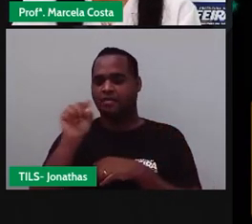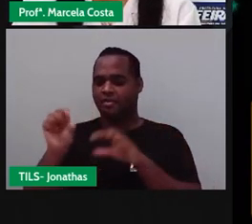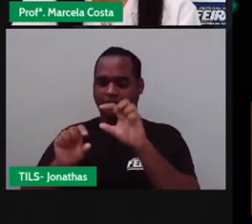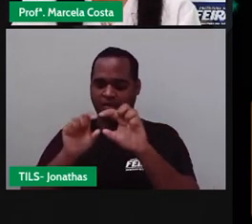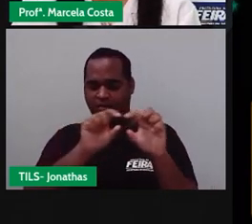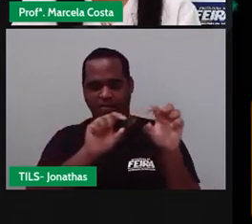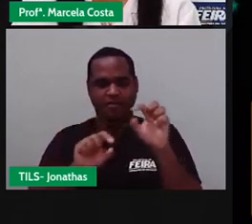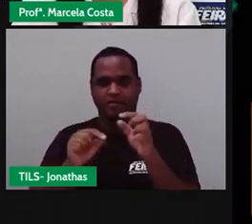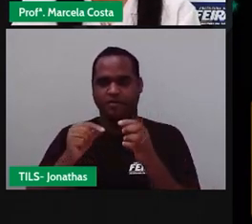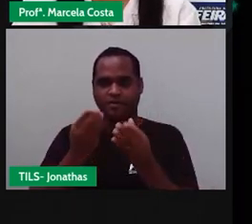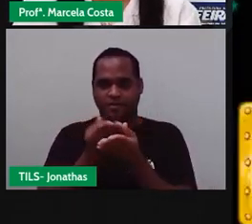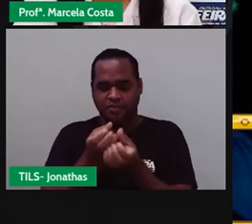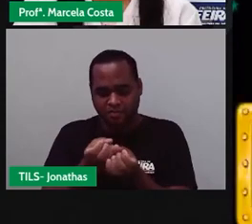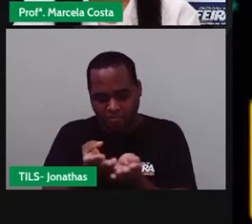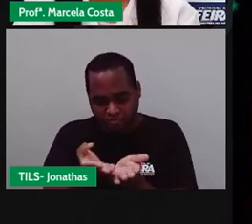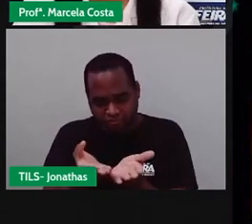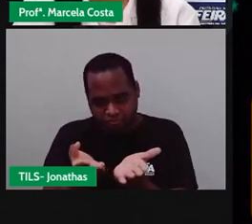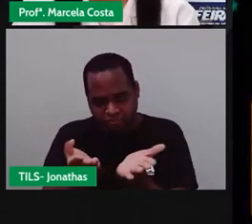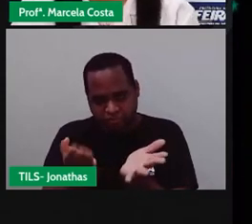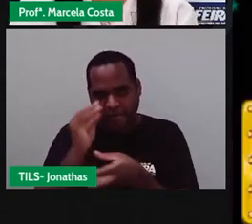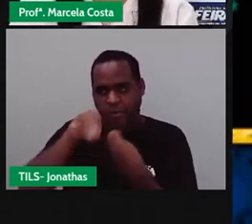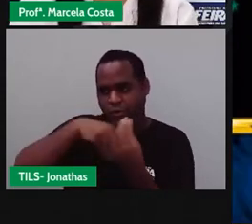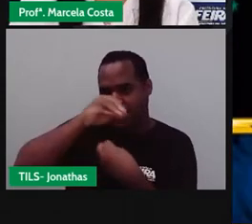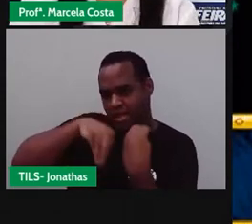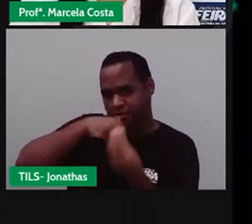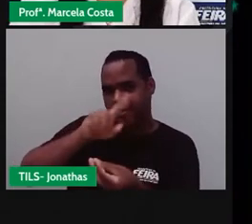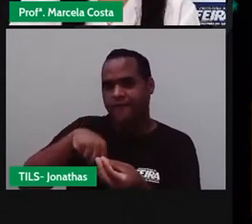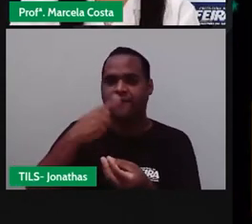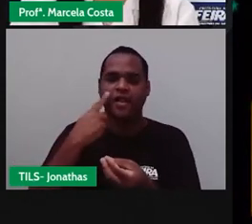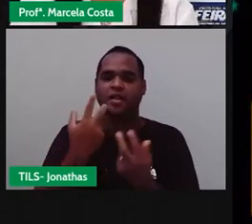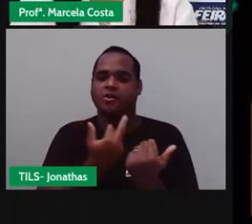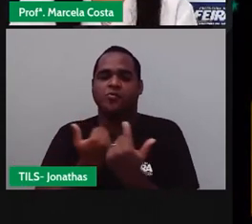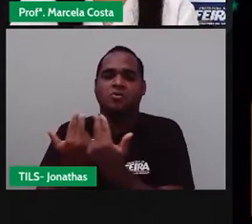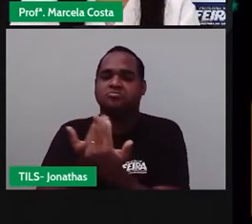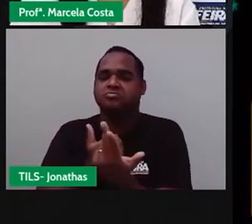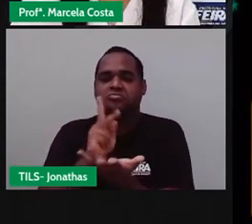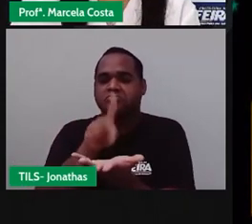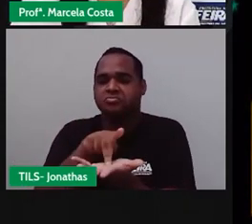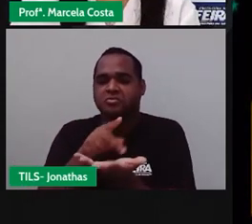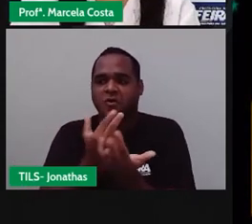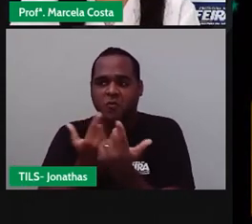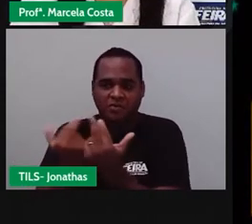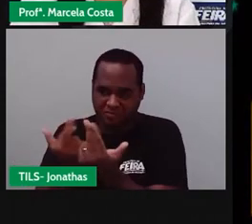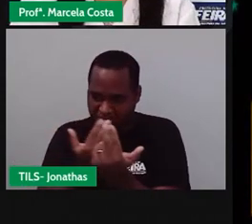Então, as cartas vão ser misturadas e a gente deve achar peças iguais. Tá?